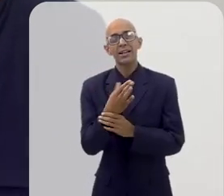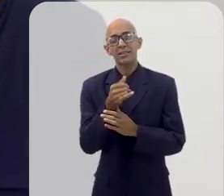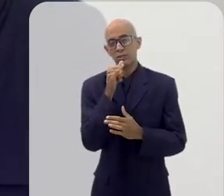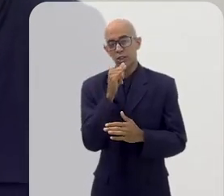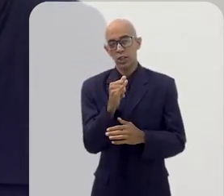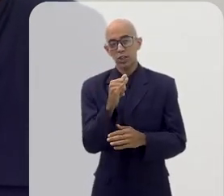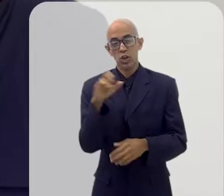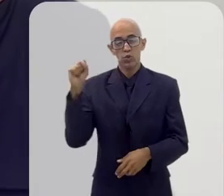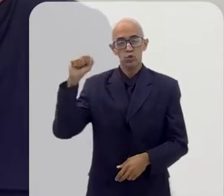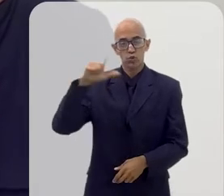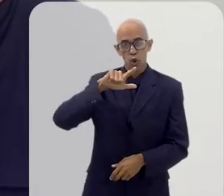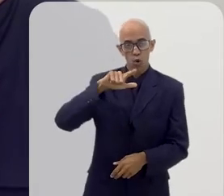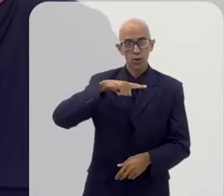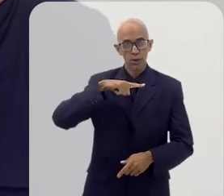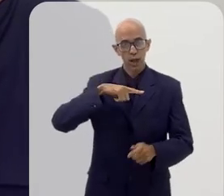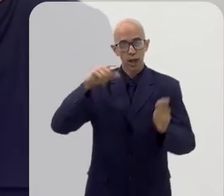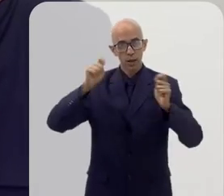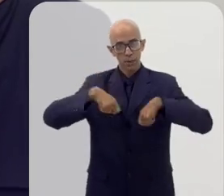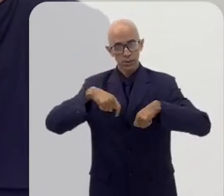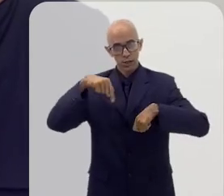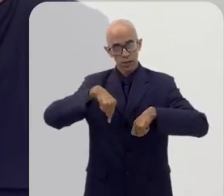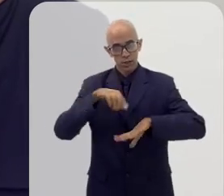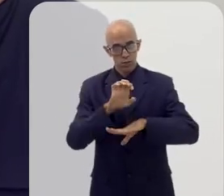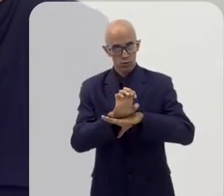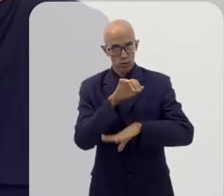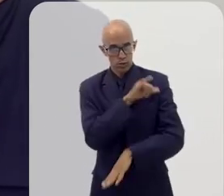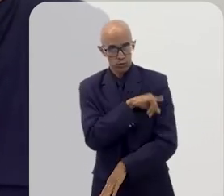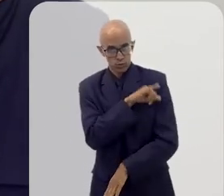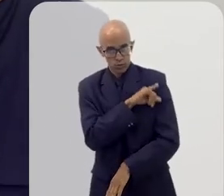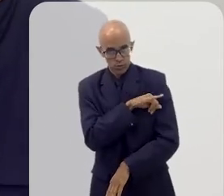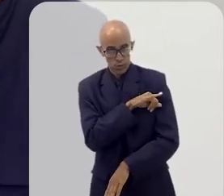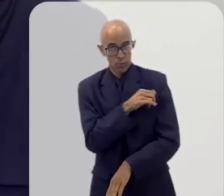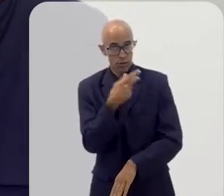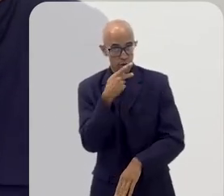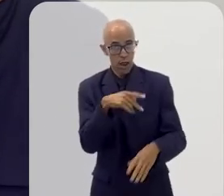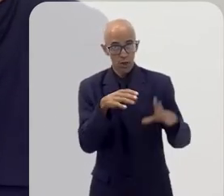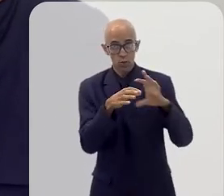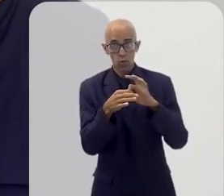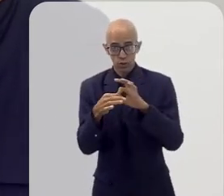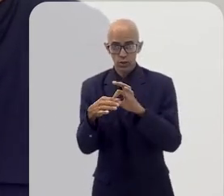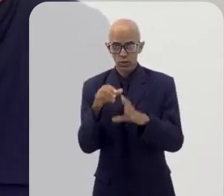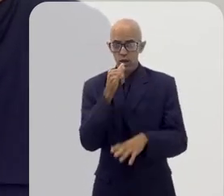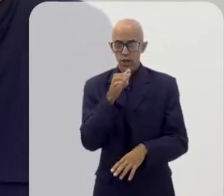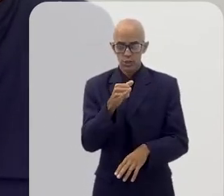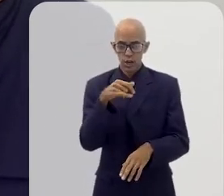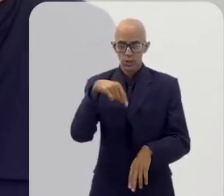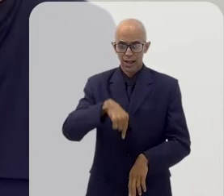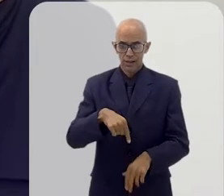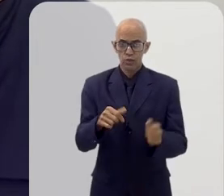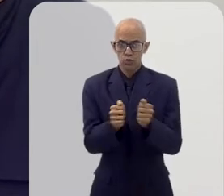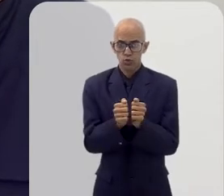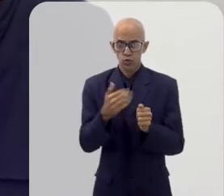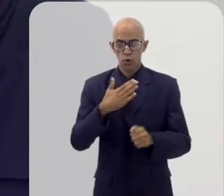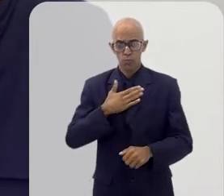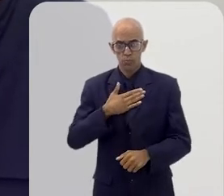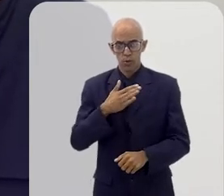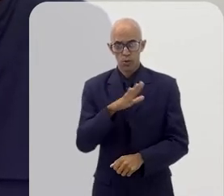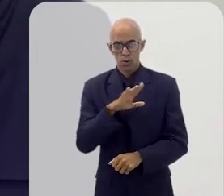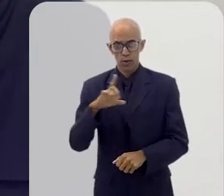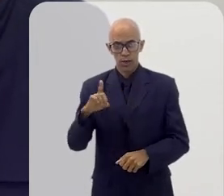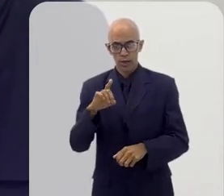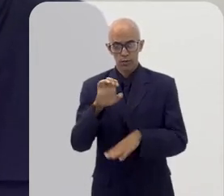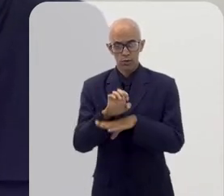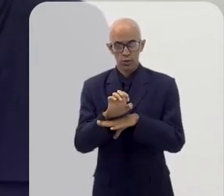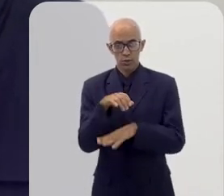solar, que também tem um enorme potencial no Estado do Rio. Para falar sobre o cenário energético brasileiro, destaque comigo a coordenadora